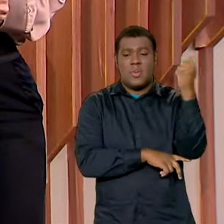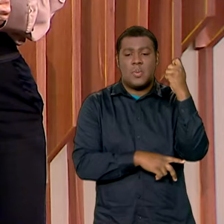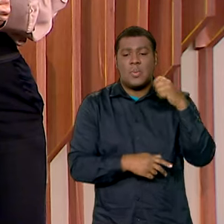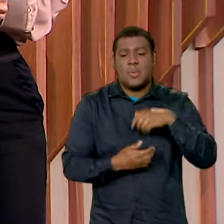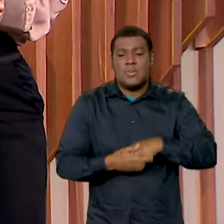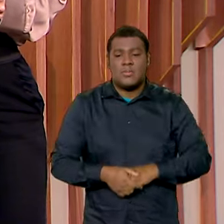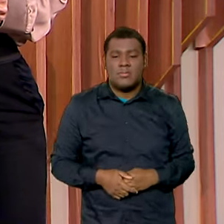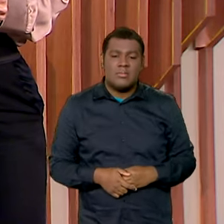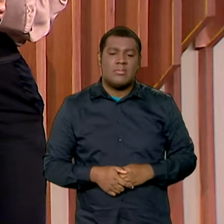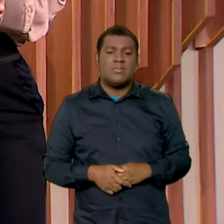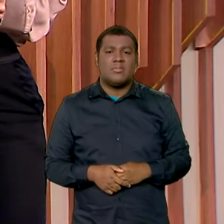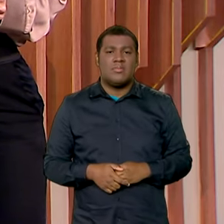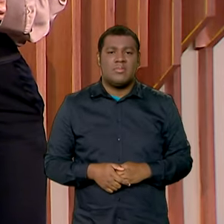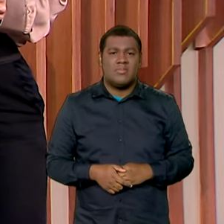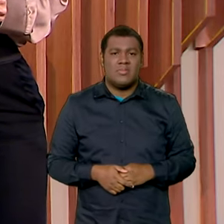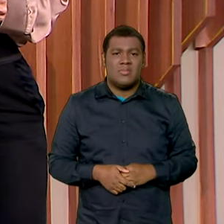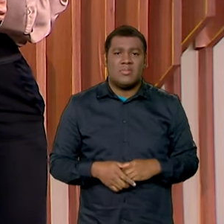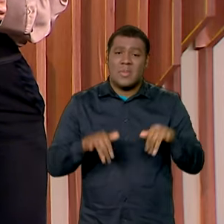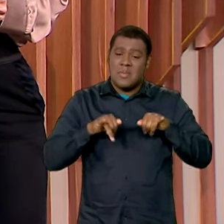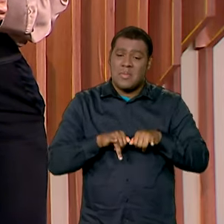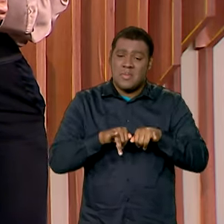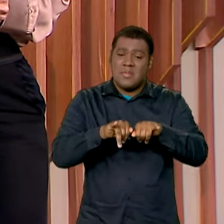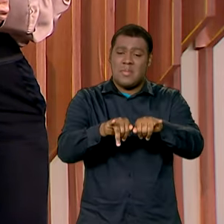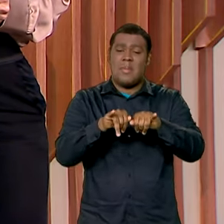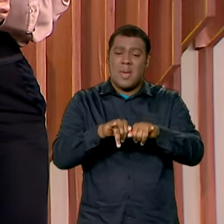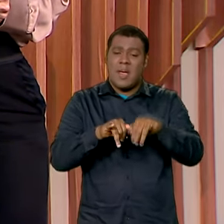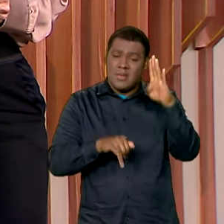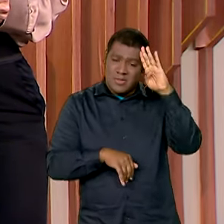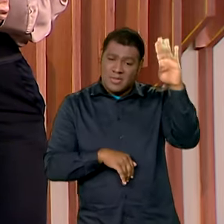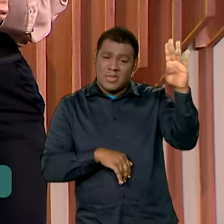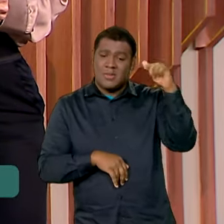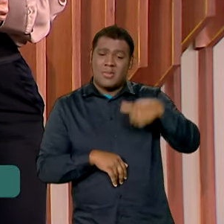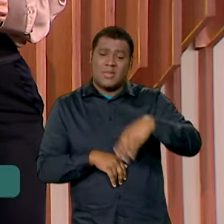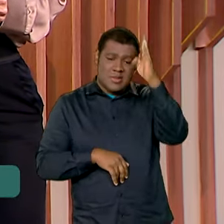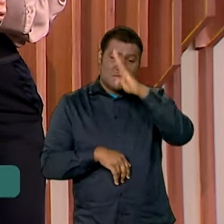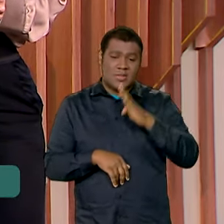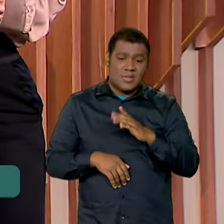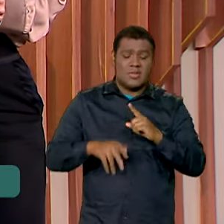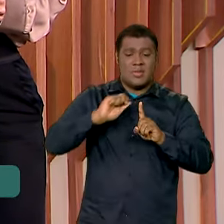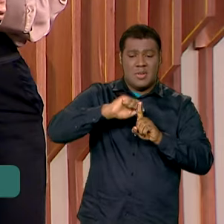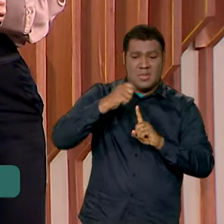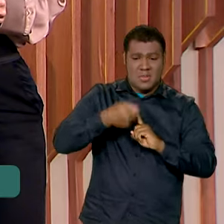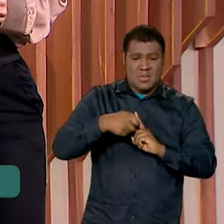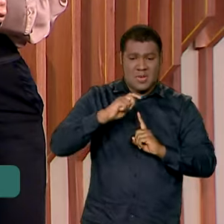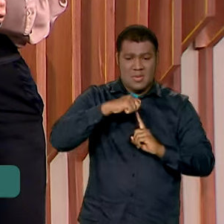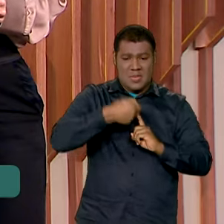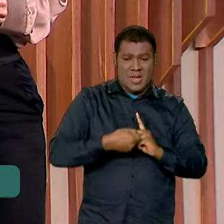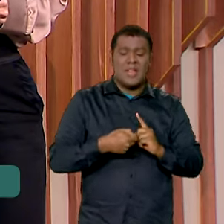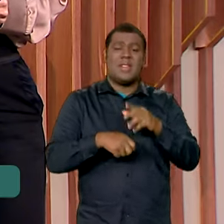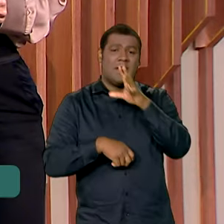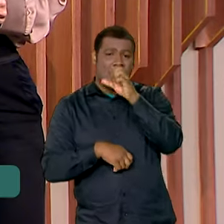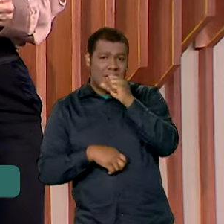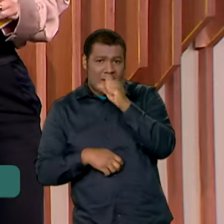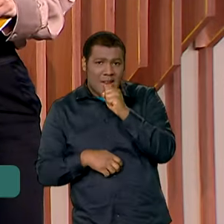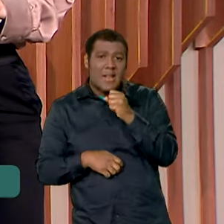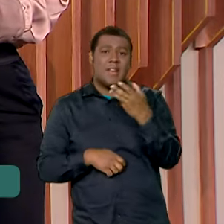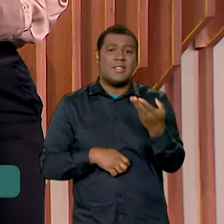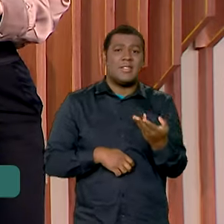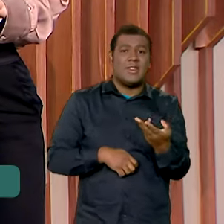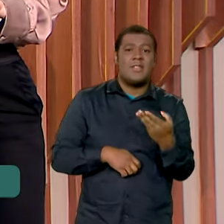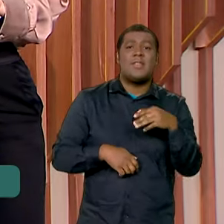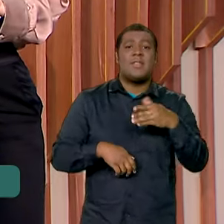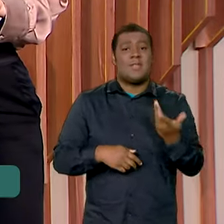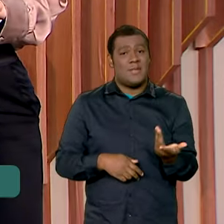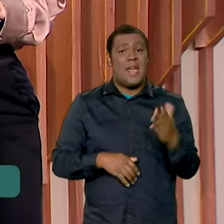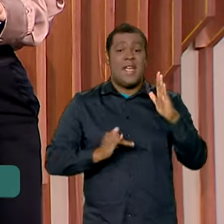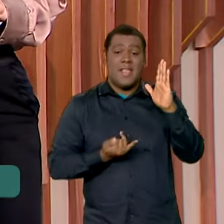E nos principais mercados atacadistas do país, os preços da banana, da laranja e do mamão caíram em maio. De acordo com a